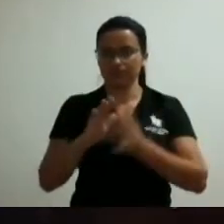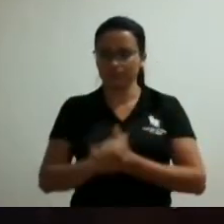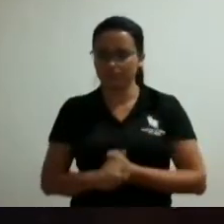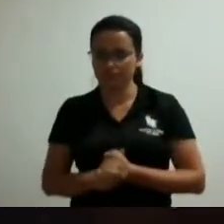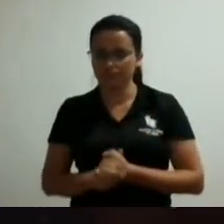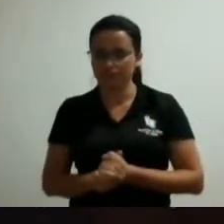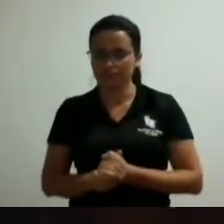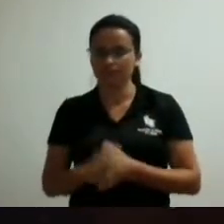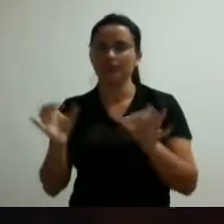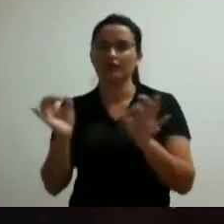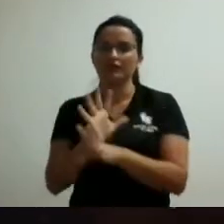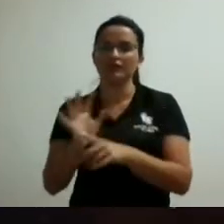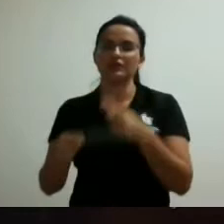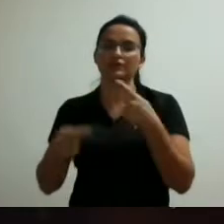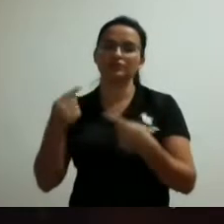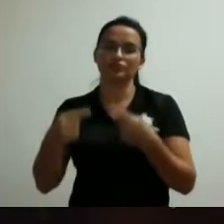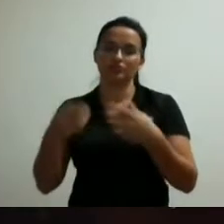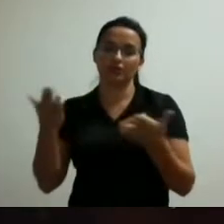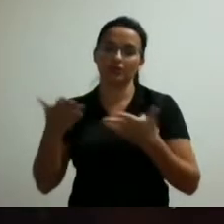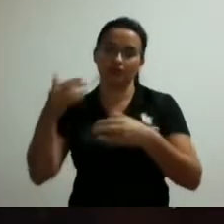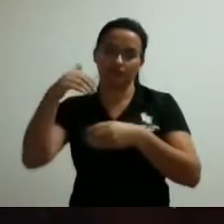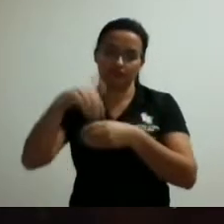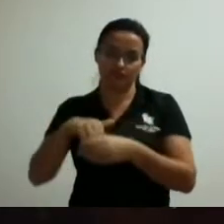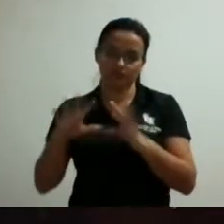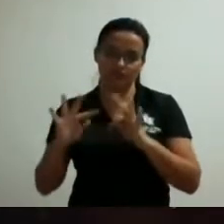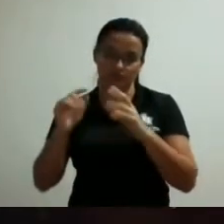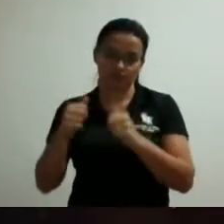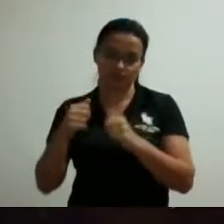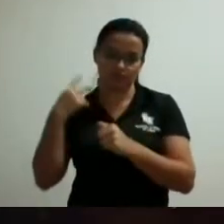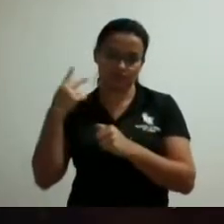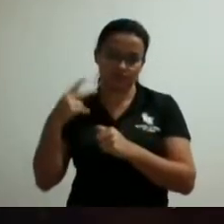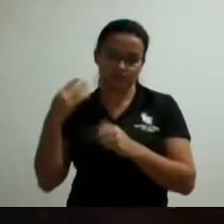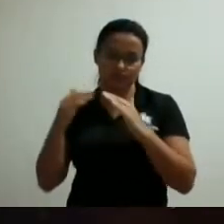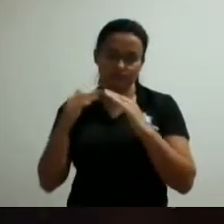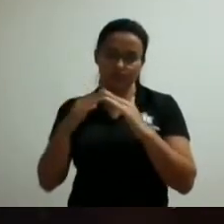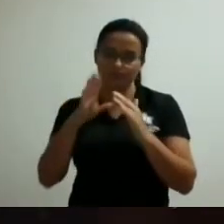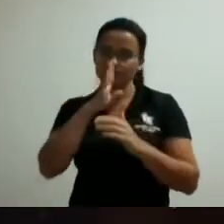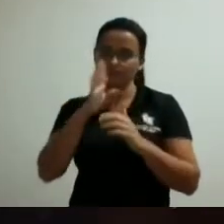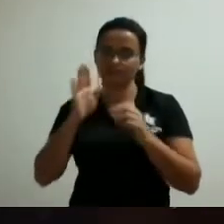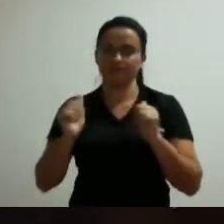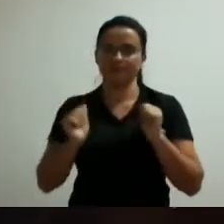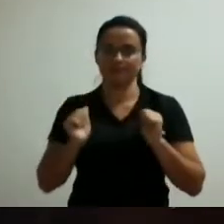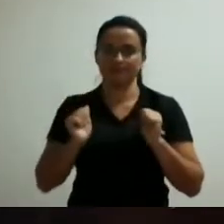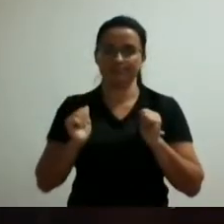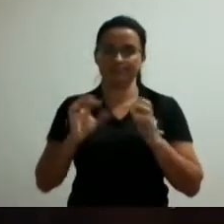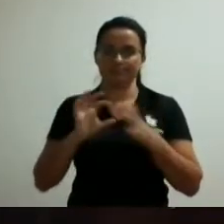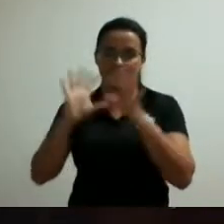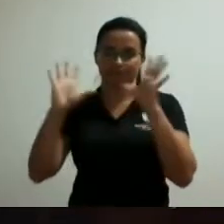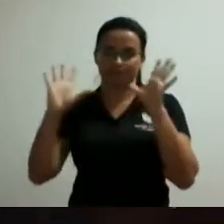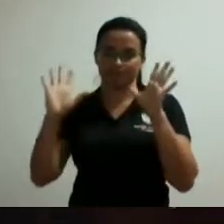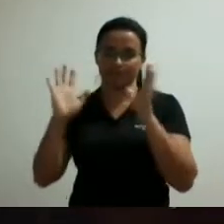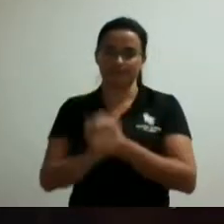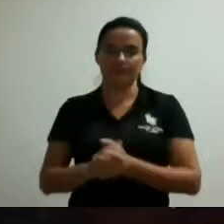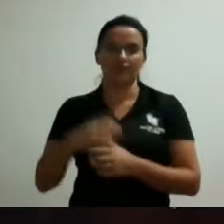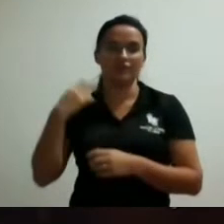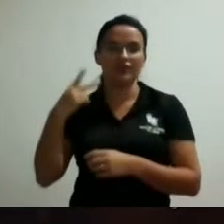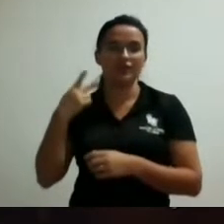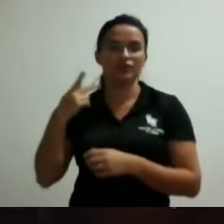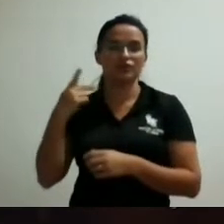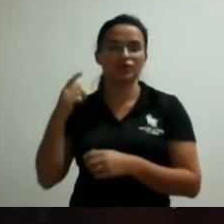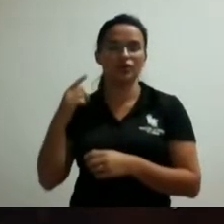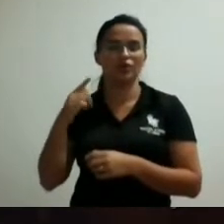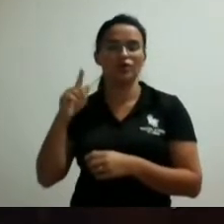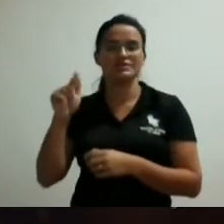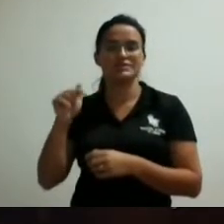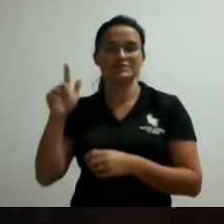encerrada discussão em votação senhores e senhoras vereadores concordam permaneçam como estão aprovado pelo vereador garotinho senhor presidente